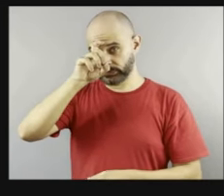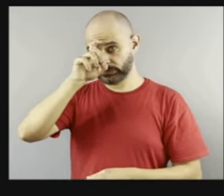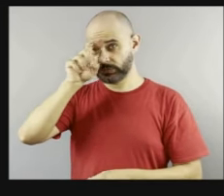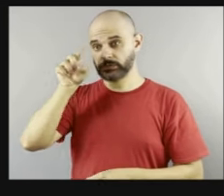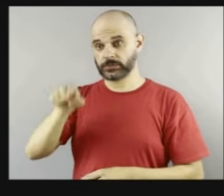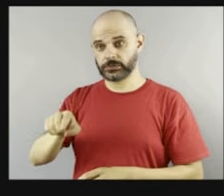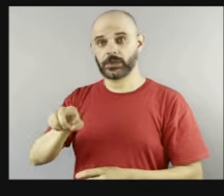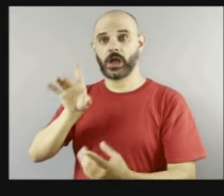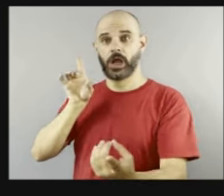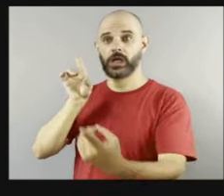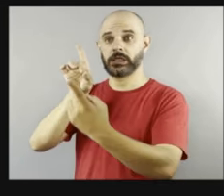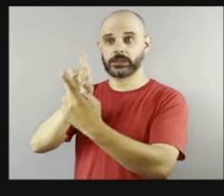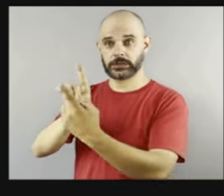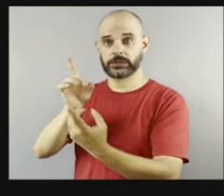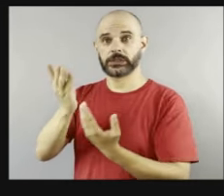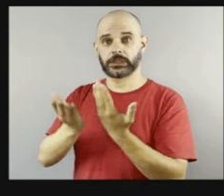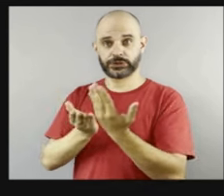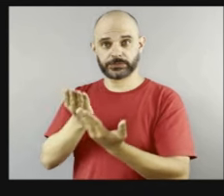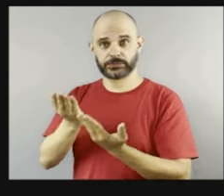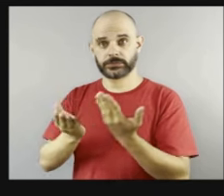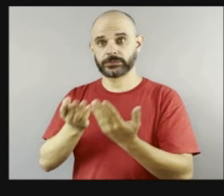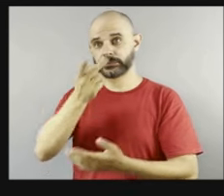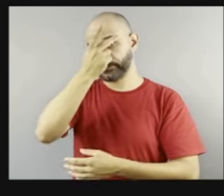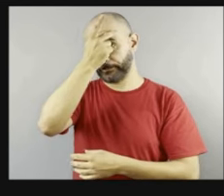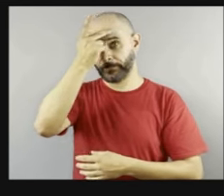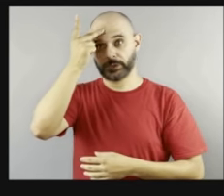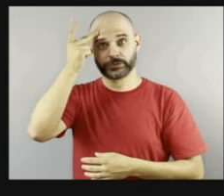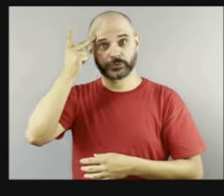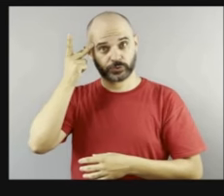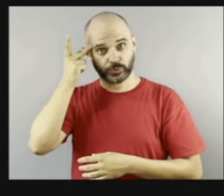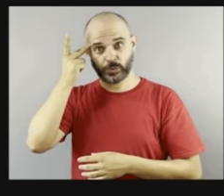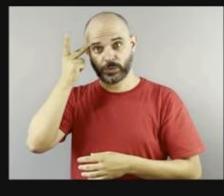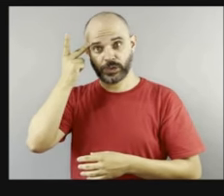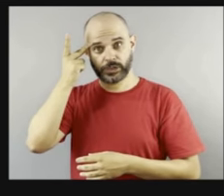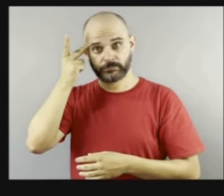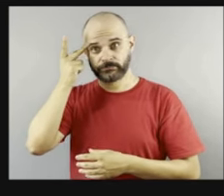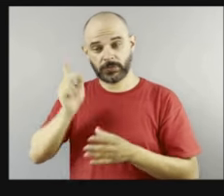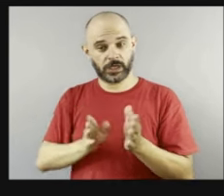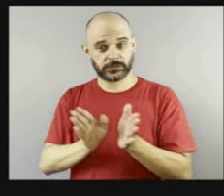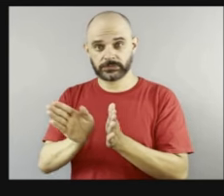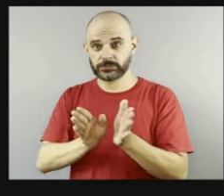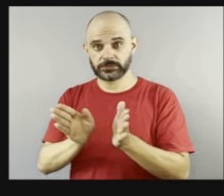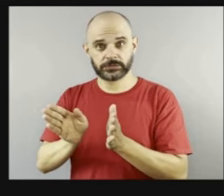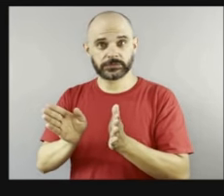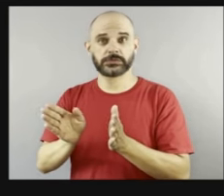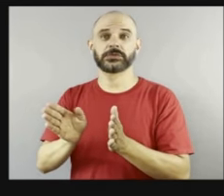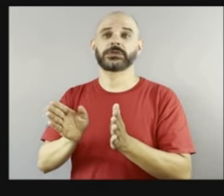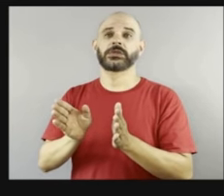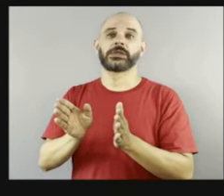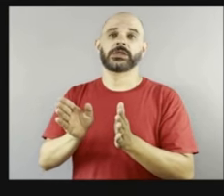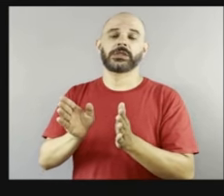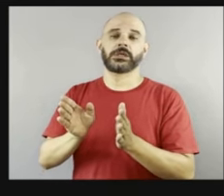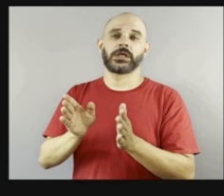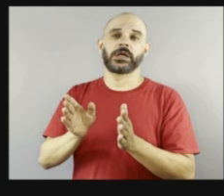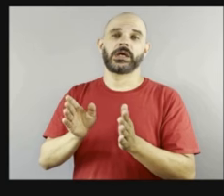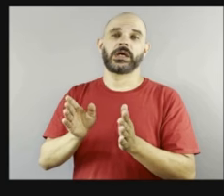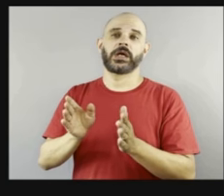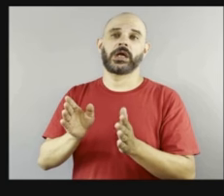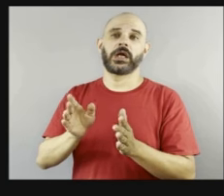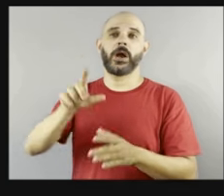que não têm acesso, né, a planos de saúde, etc., o hospital da Unicamp, existe um setor